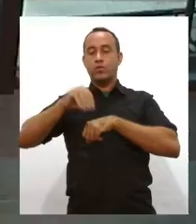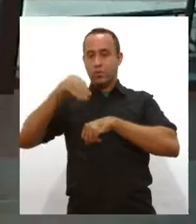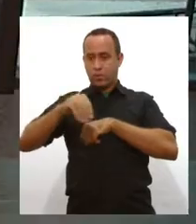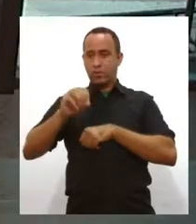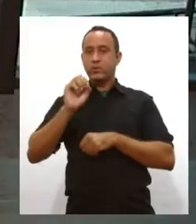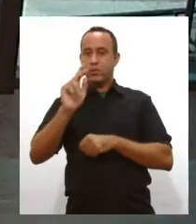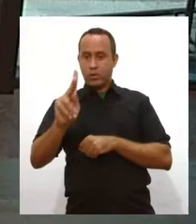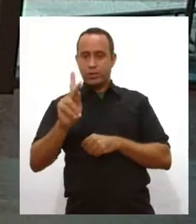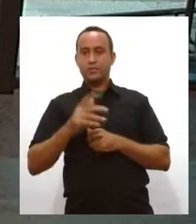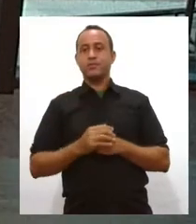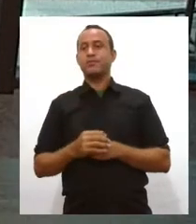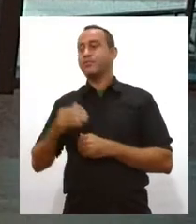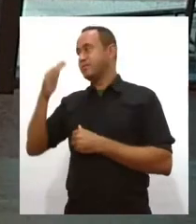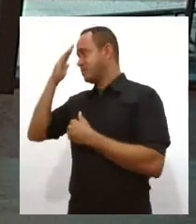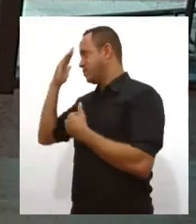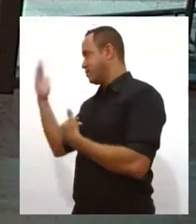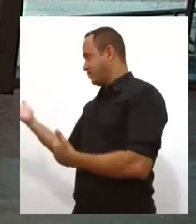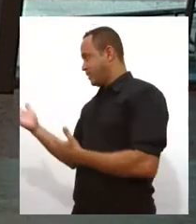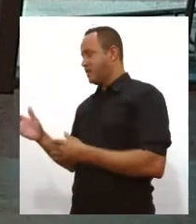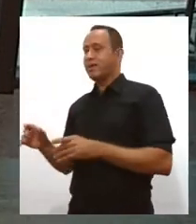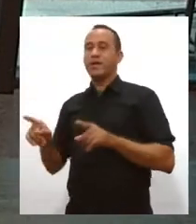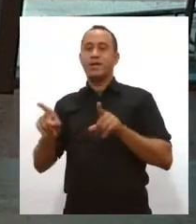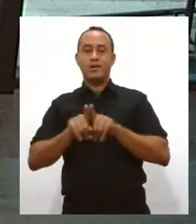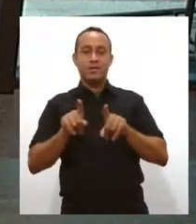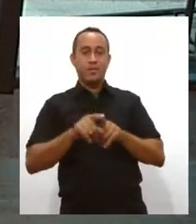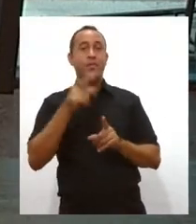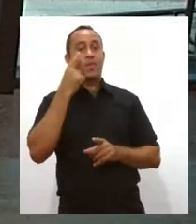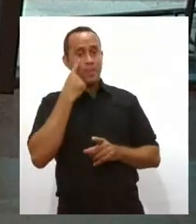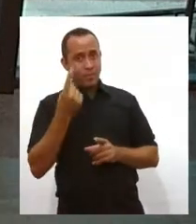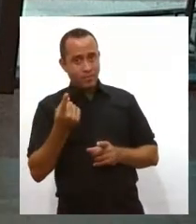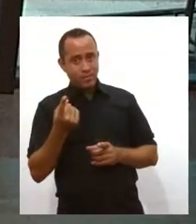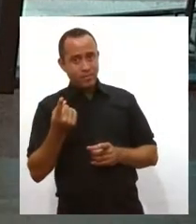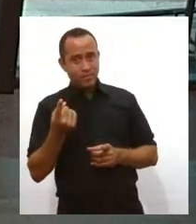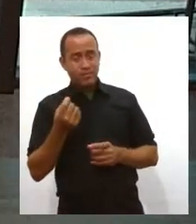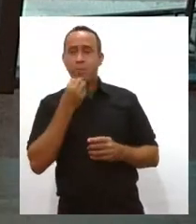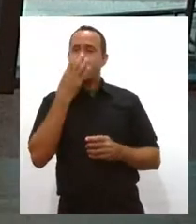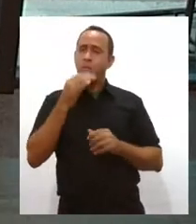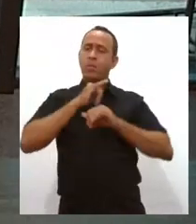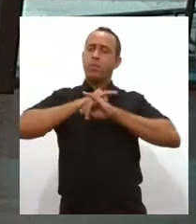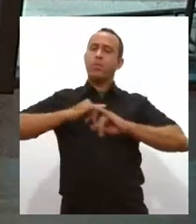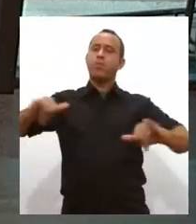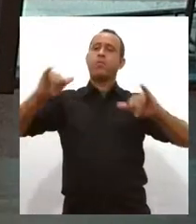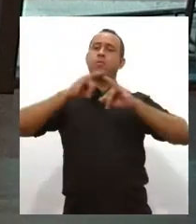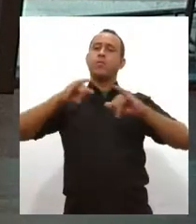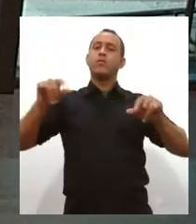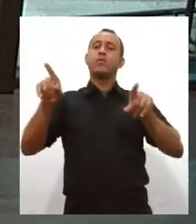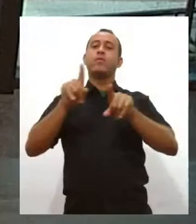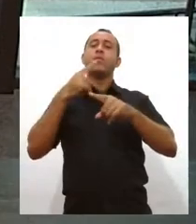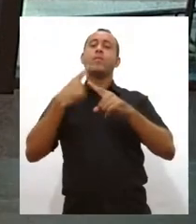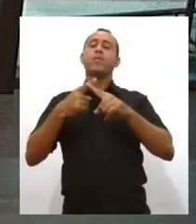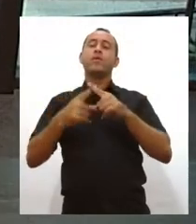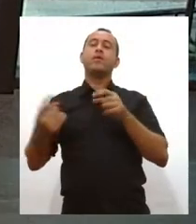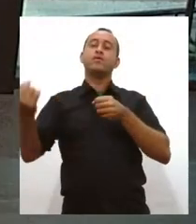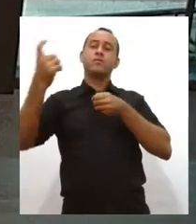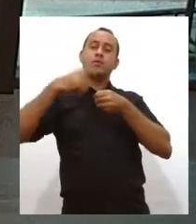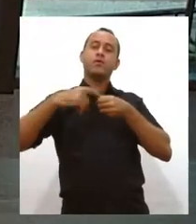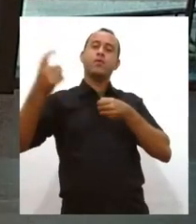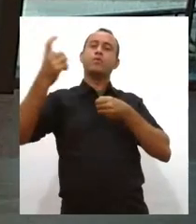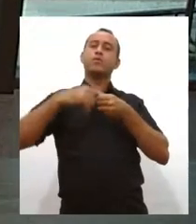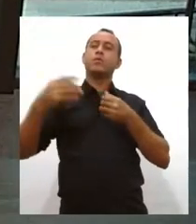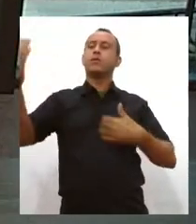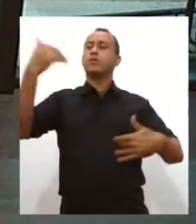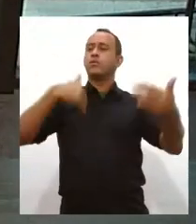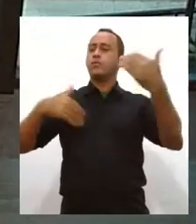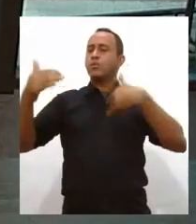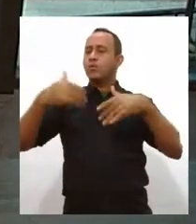tá Silvia? Obrigada, Arícia. Trazendo aí informações boas, né? Porque a gente vai vendo que as coisas vão retomando aos poucos,